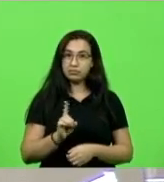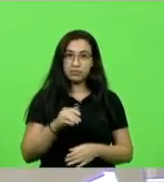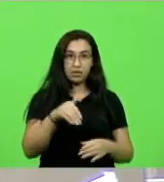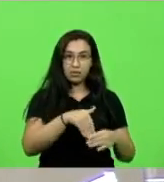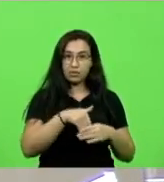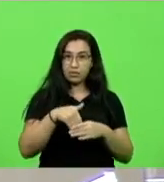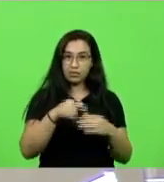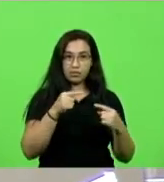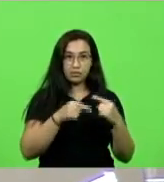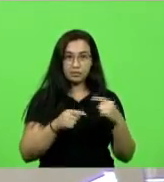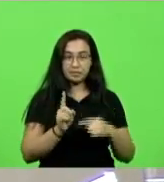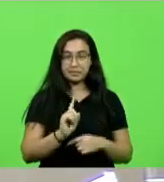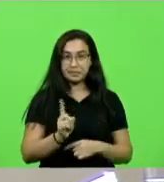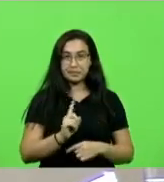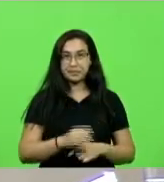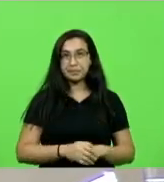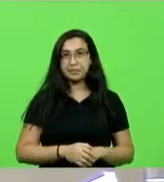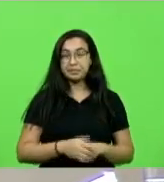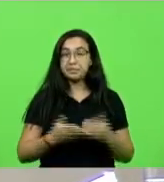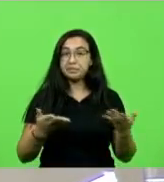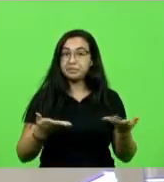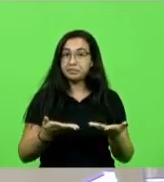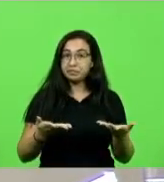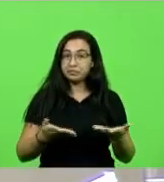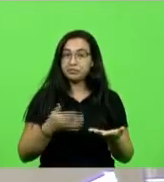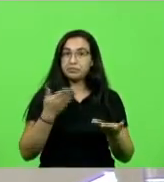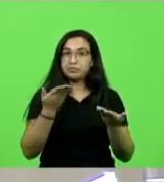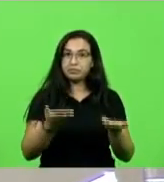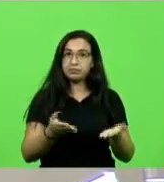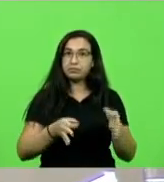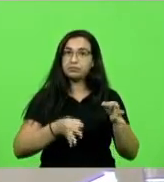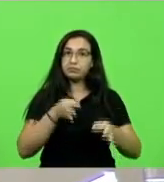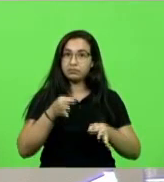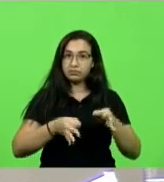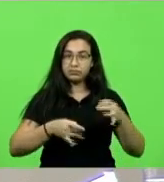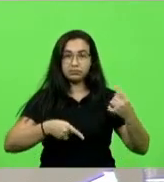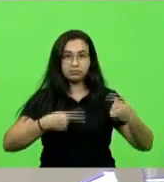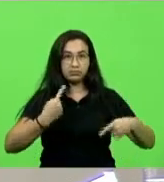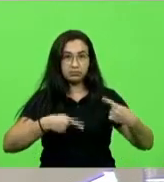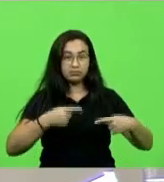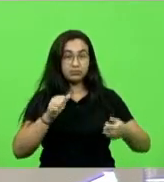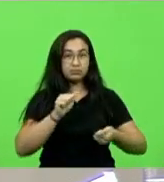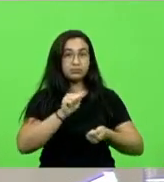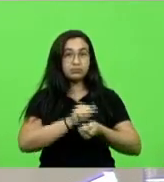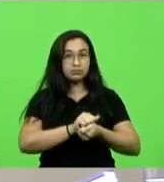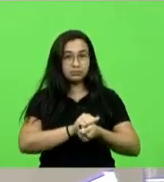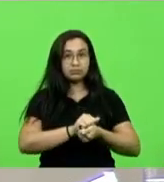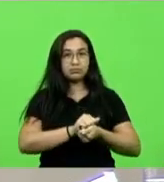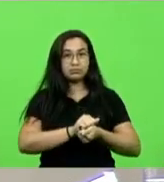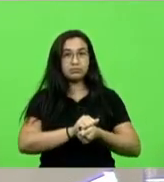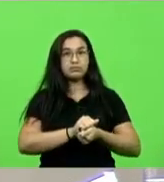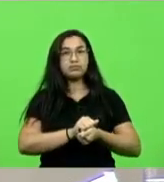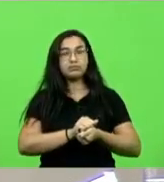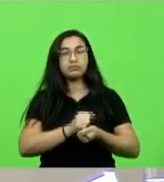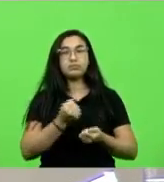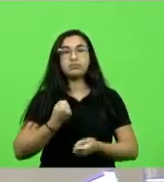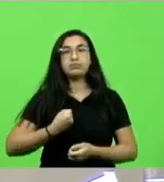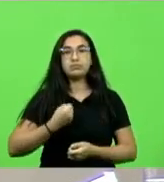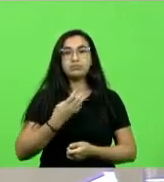votação, eis que atualmente estão sob júdice em discussão junto à reclamação número